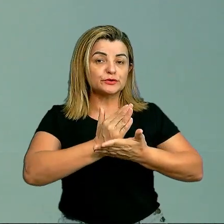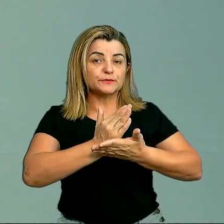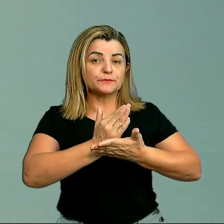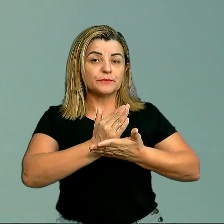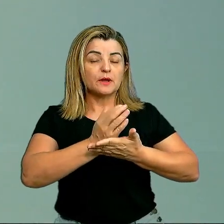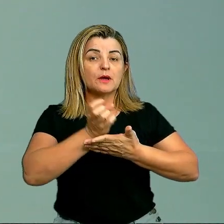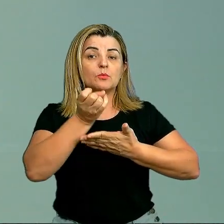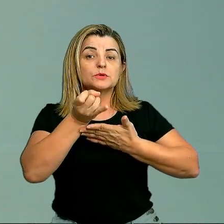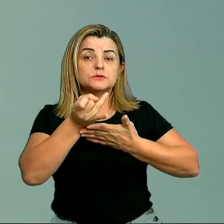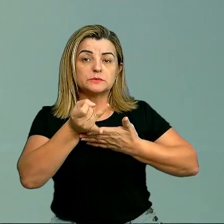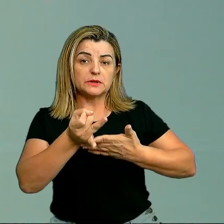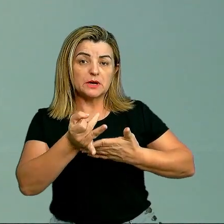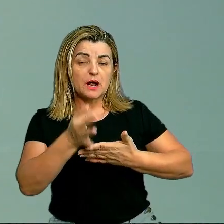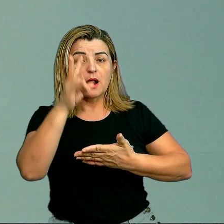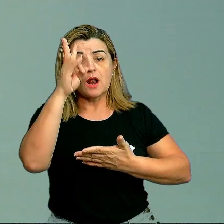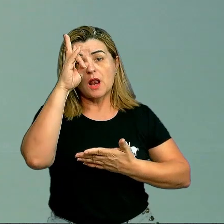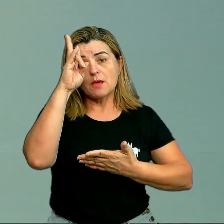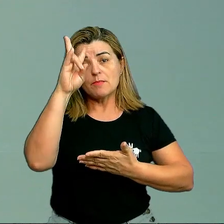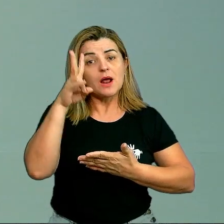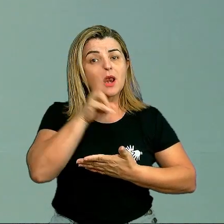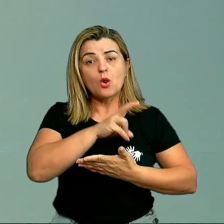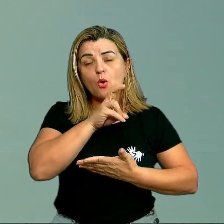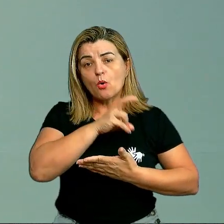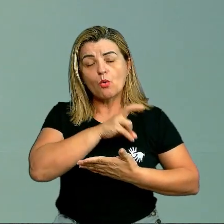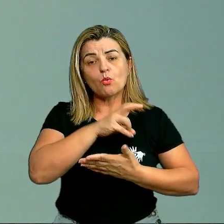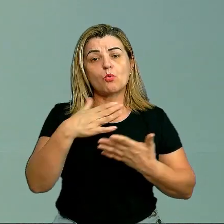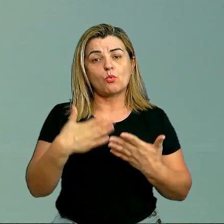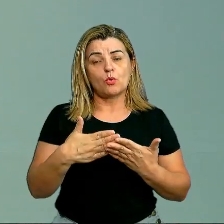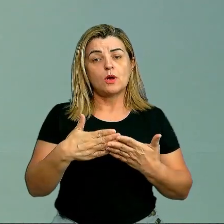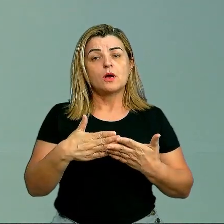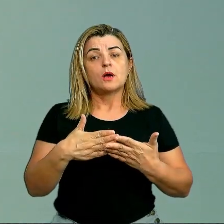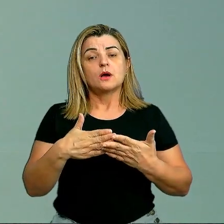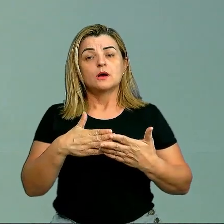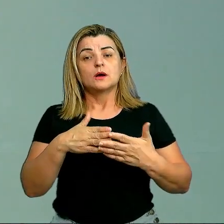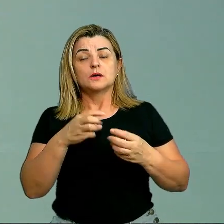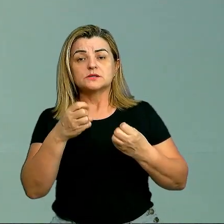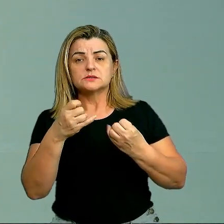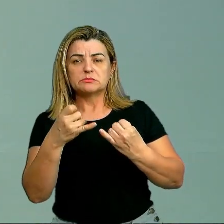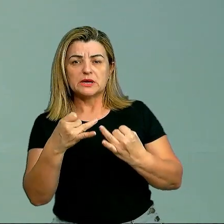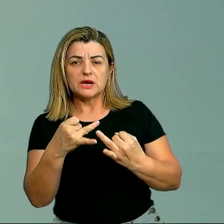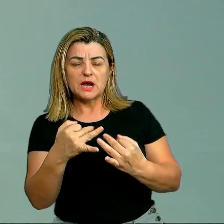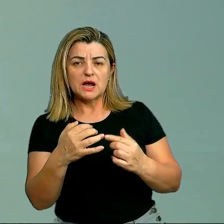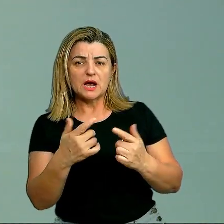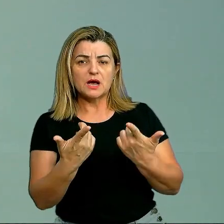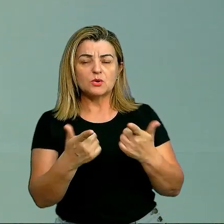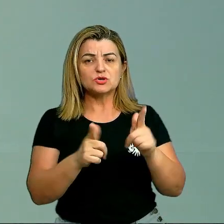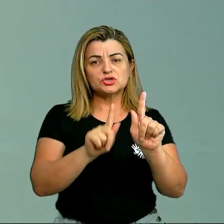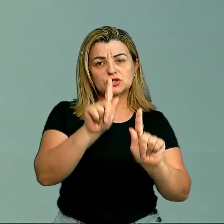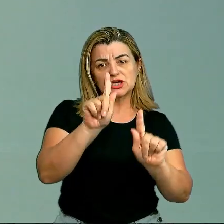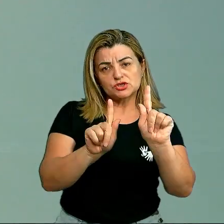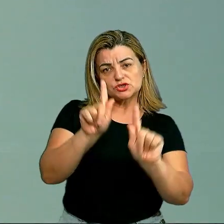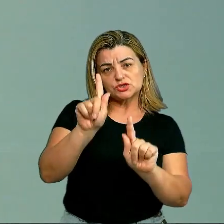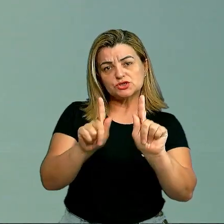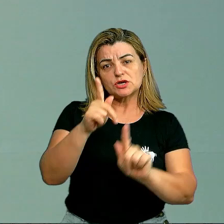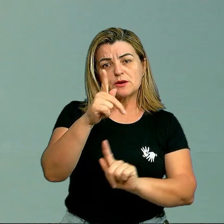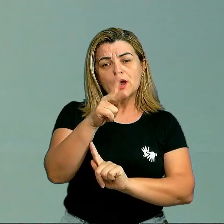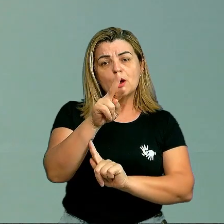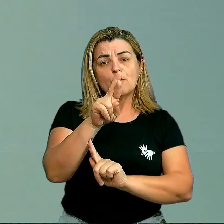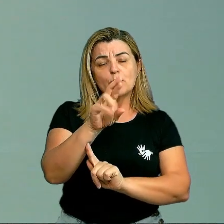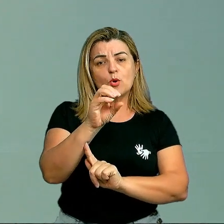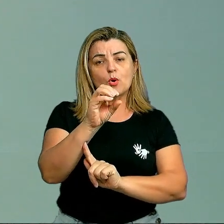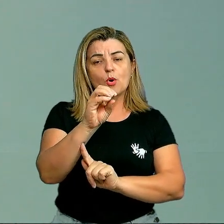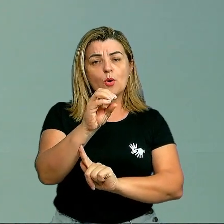está falando nisso, lembrar logo, a gente trabalhando estatística e probabilidades, a gente vai trabalhar